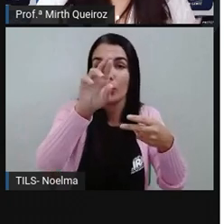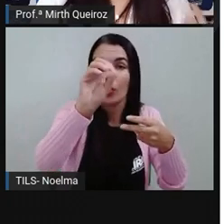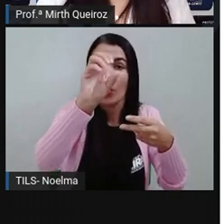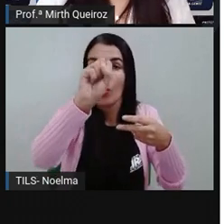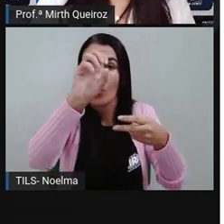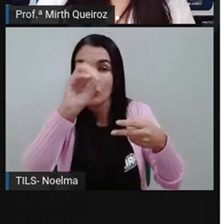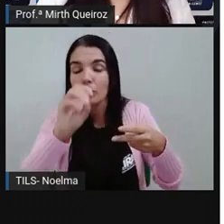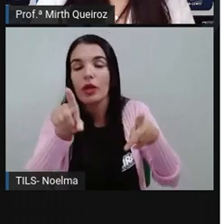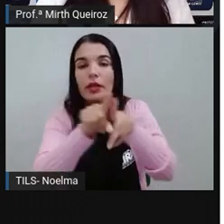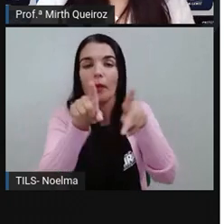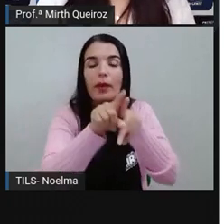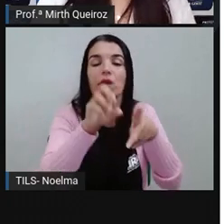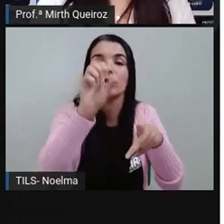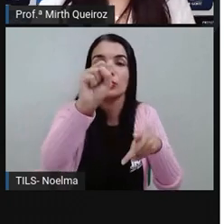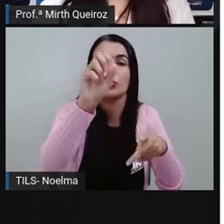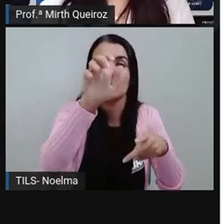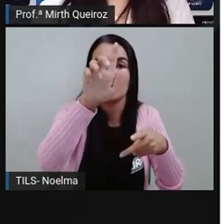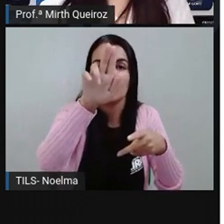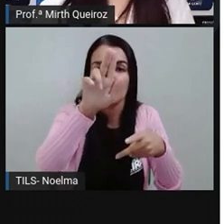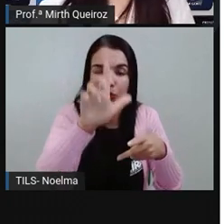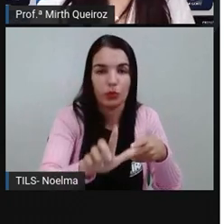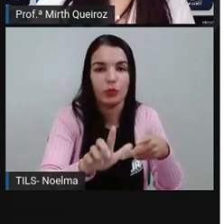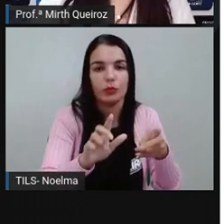Mas antigamente era um único estado.